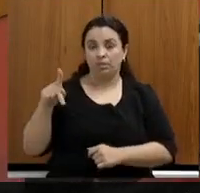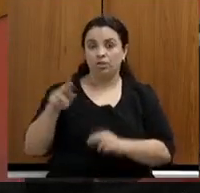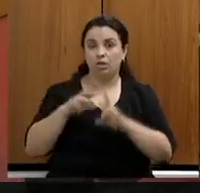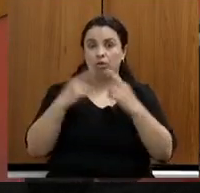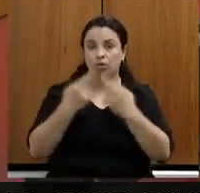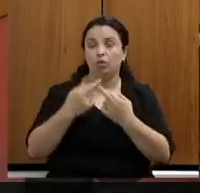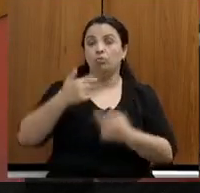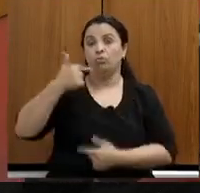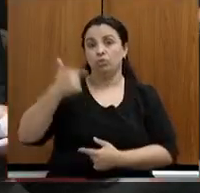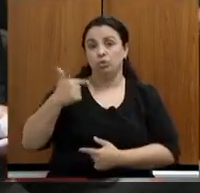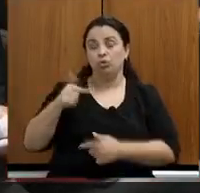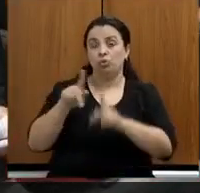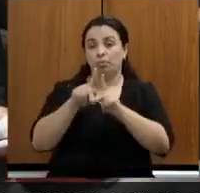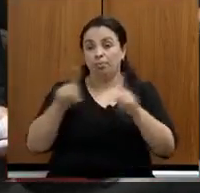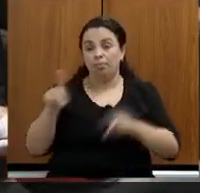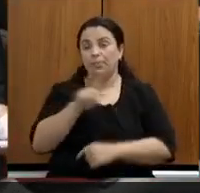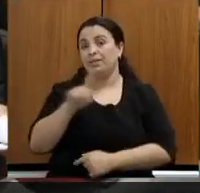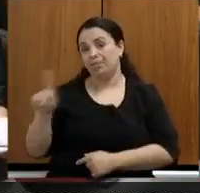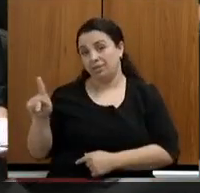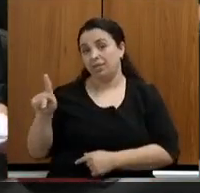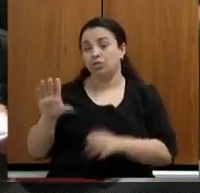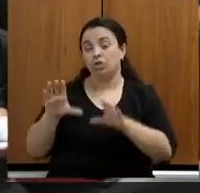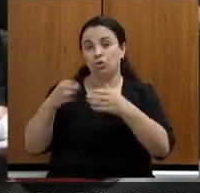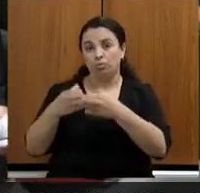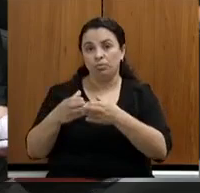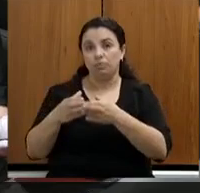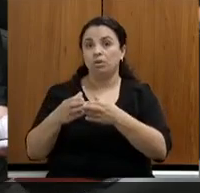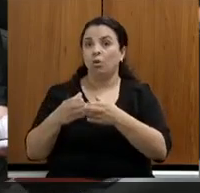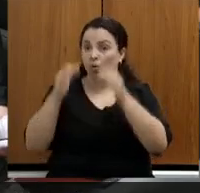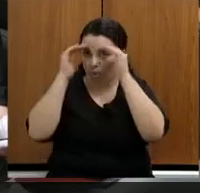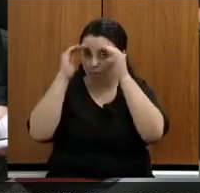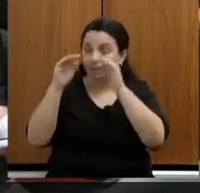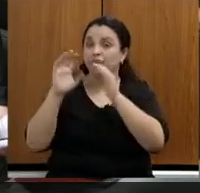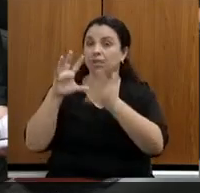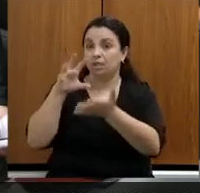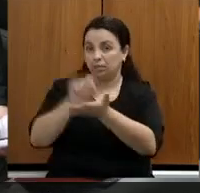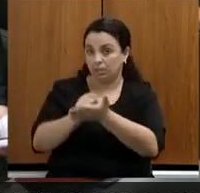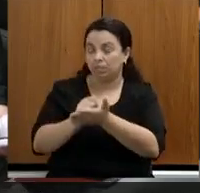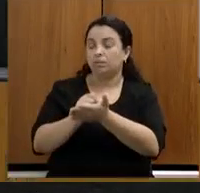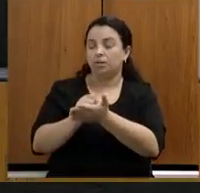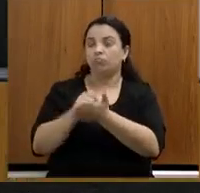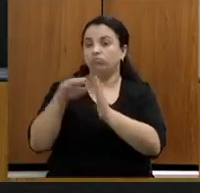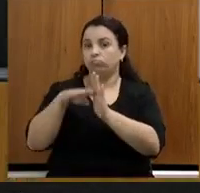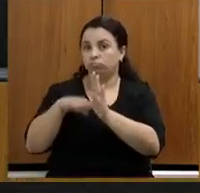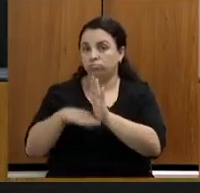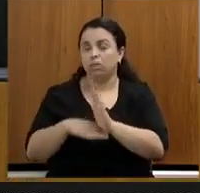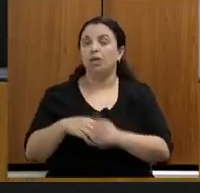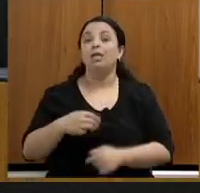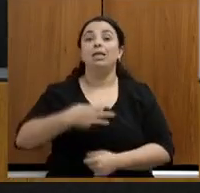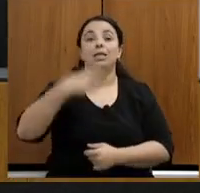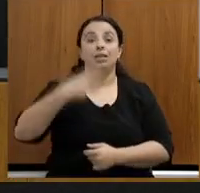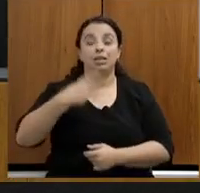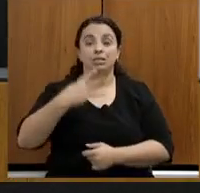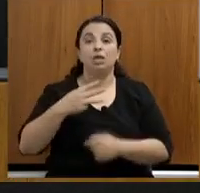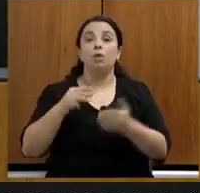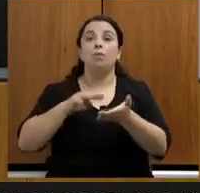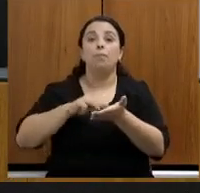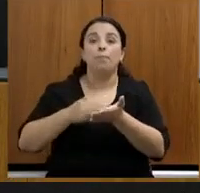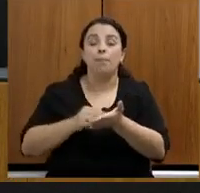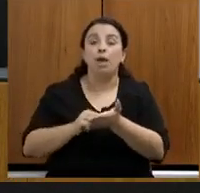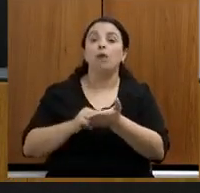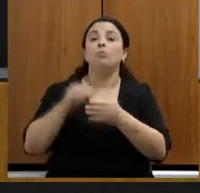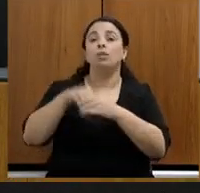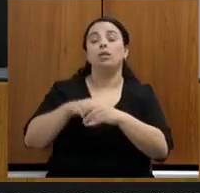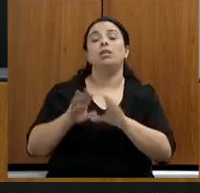presidente das comissões participantes por ordem de inscrição. Terceiro, membros das comissões participantes por ordem de